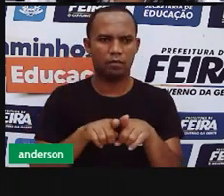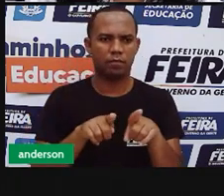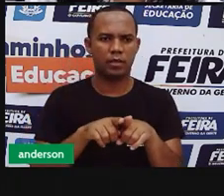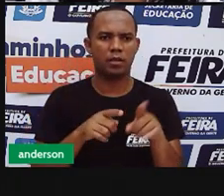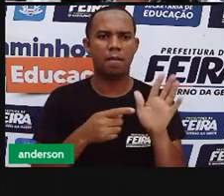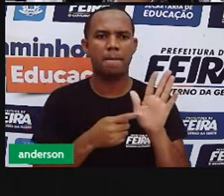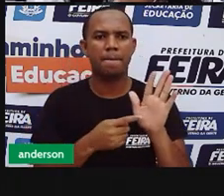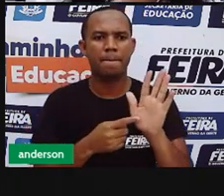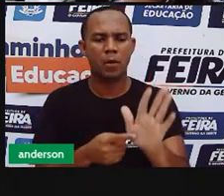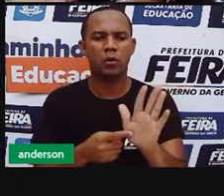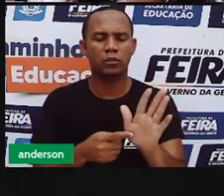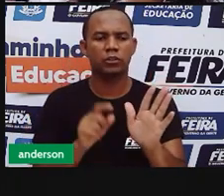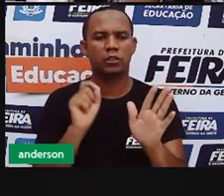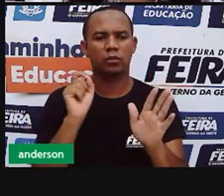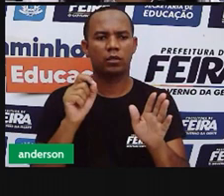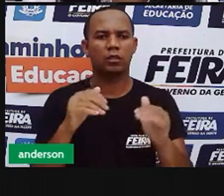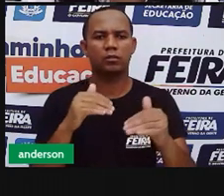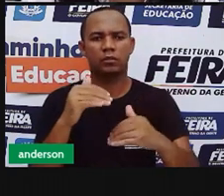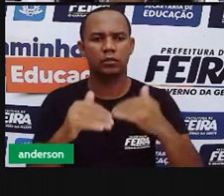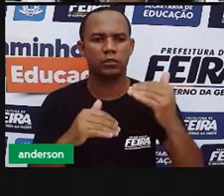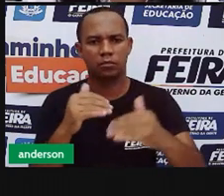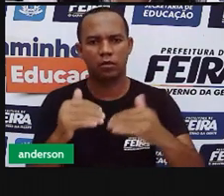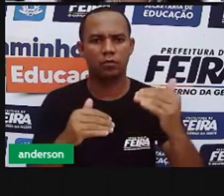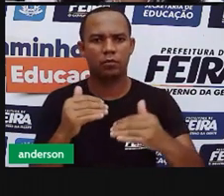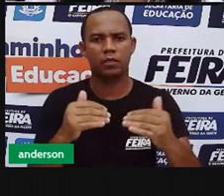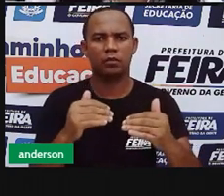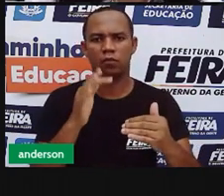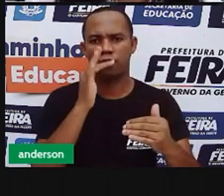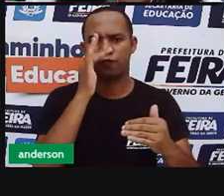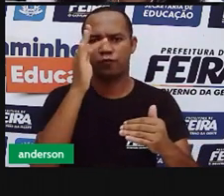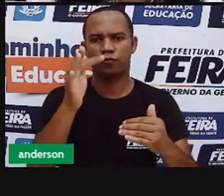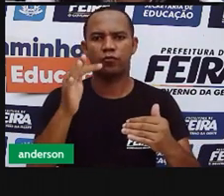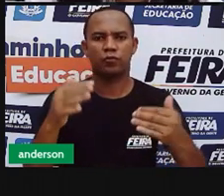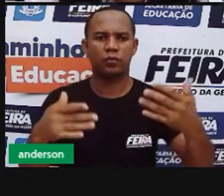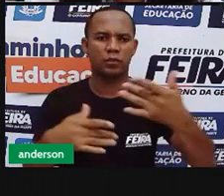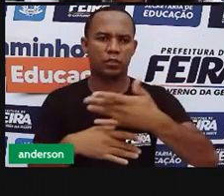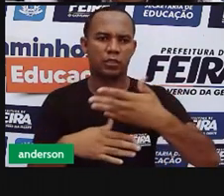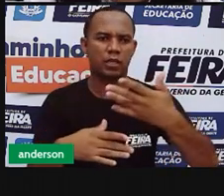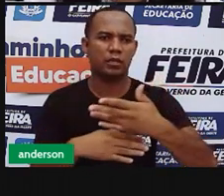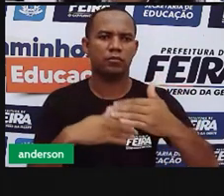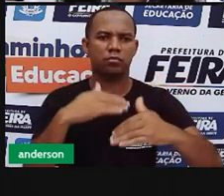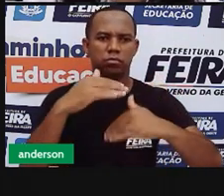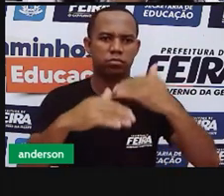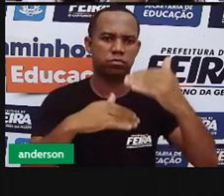o desenvolvimento e o futuro da nossa cidade. E tem perdido bastante.